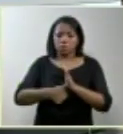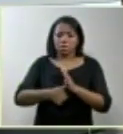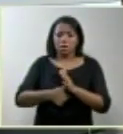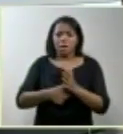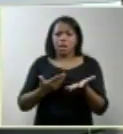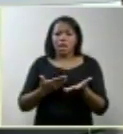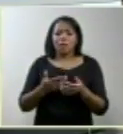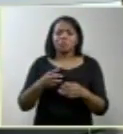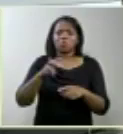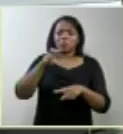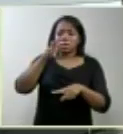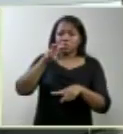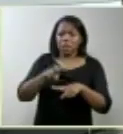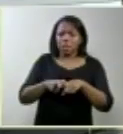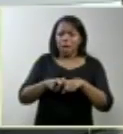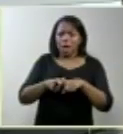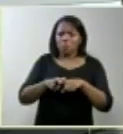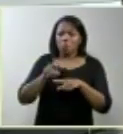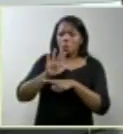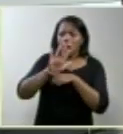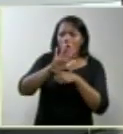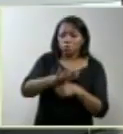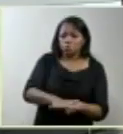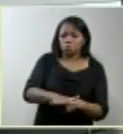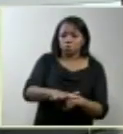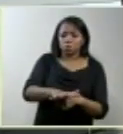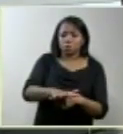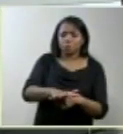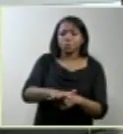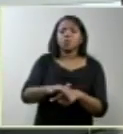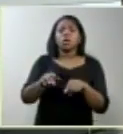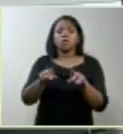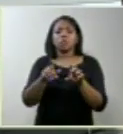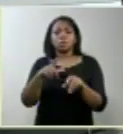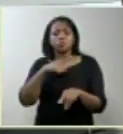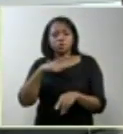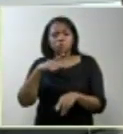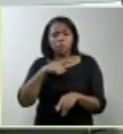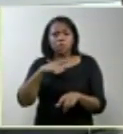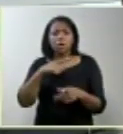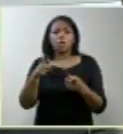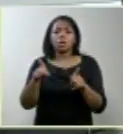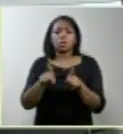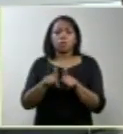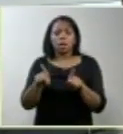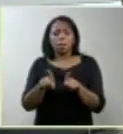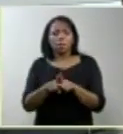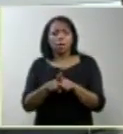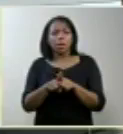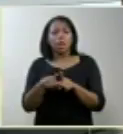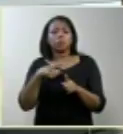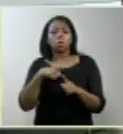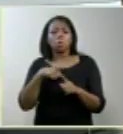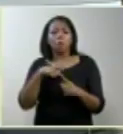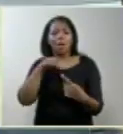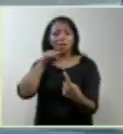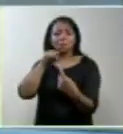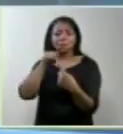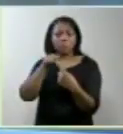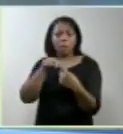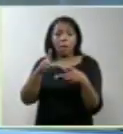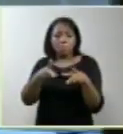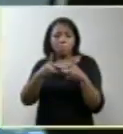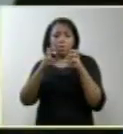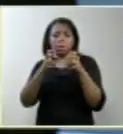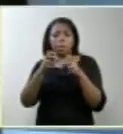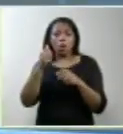só com apoio, ela não andou, não falou. Ela tinha o que me deixava muito impressionada, que ela tinha uma ligação, ela percebia quando a